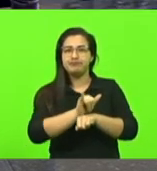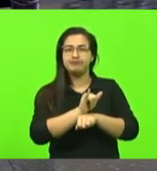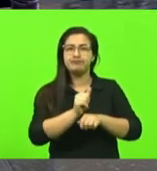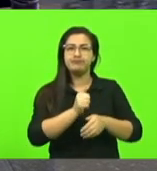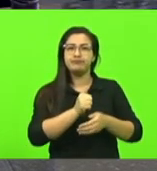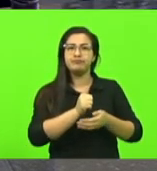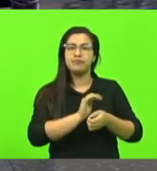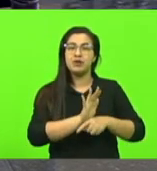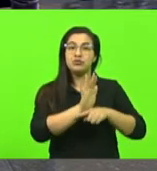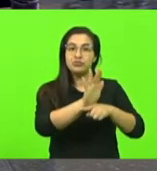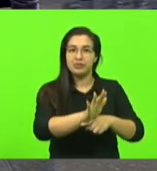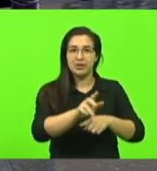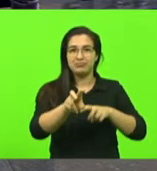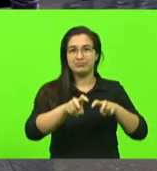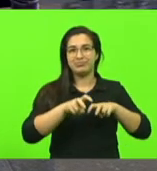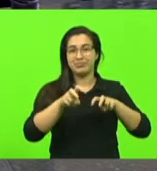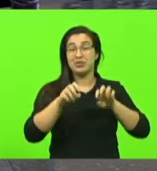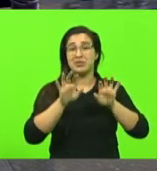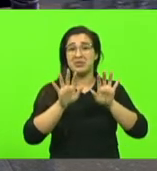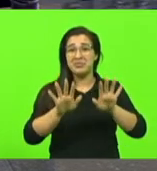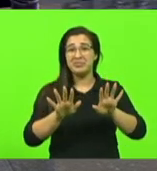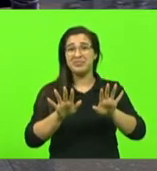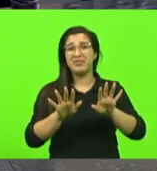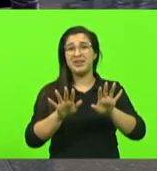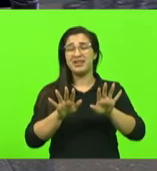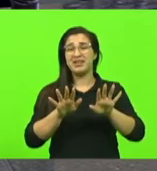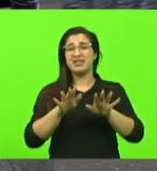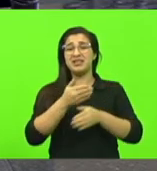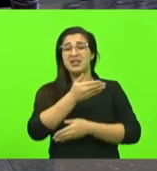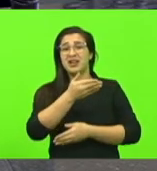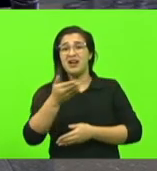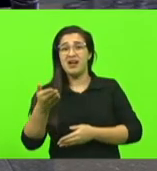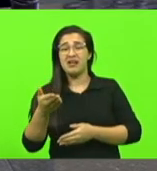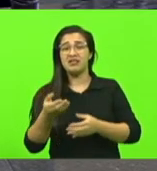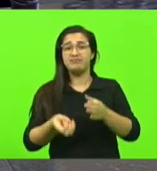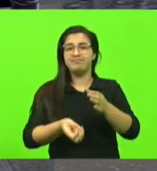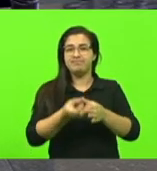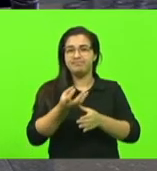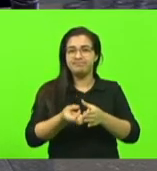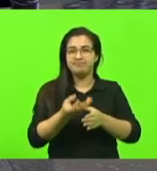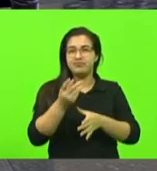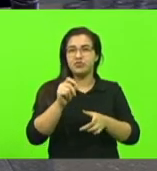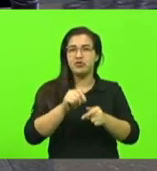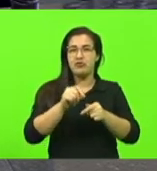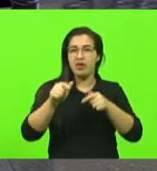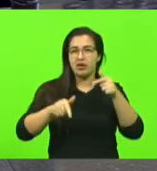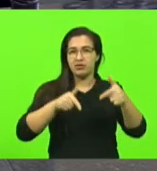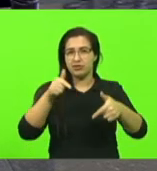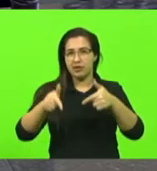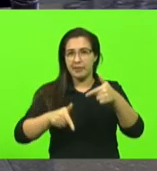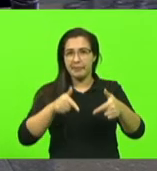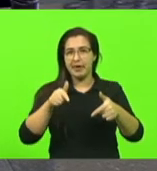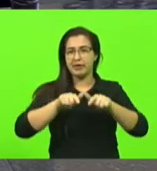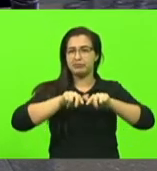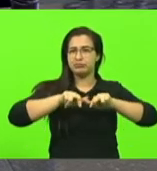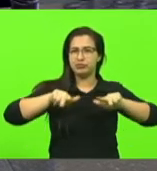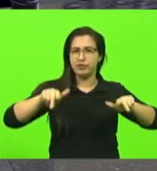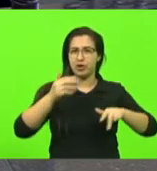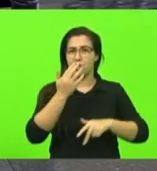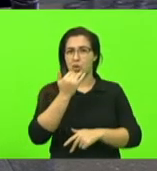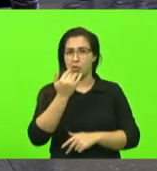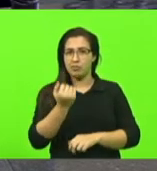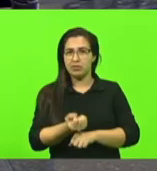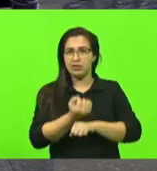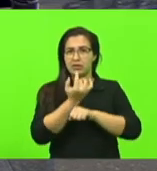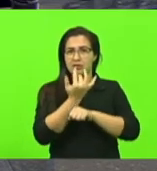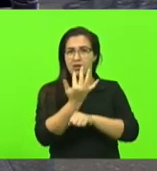longe de ver o nosso produtor que produz aquilo que para mim é de mais sagrado da